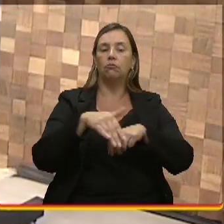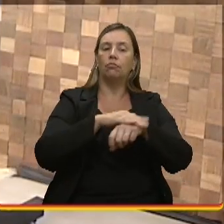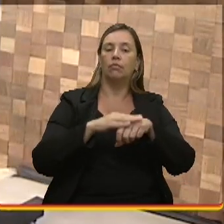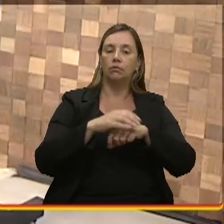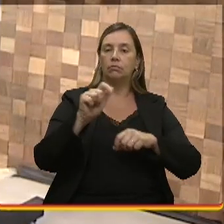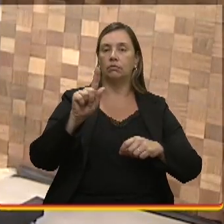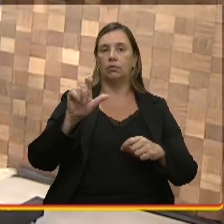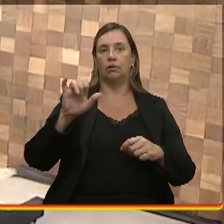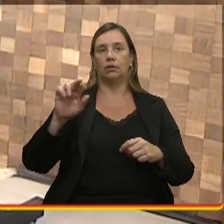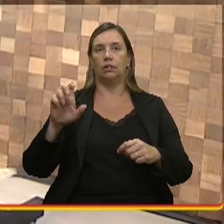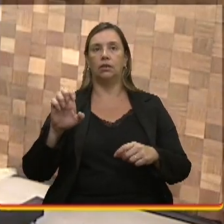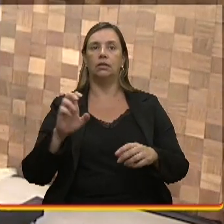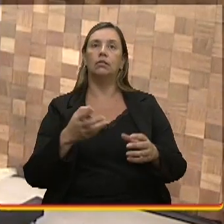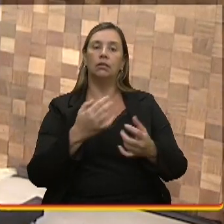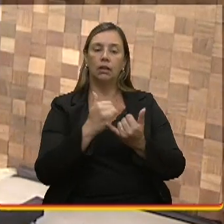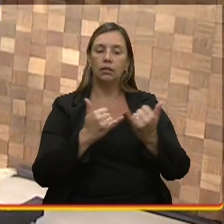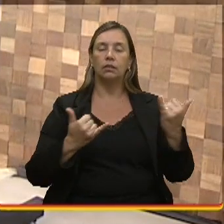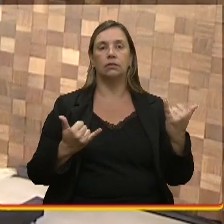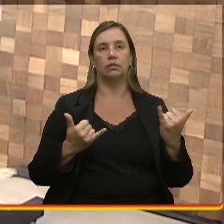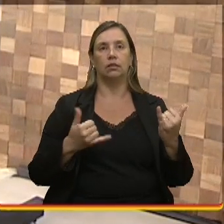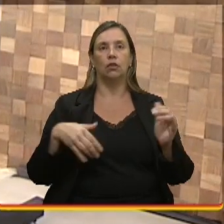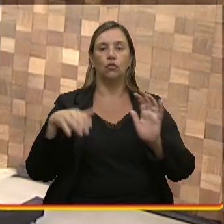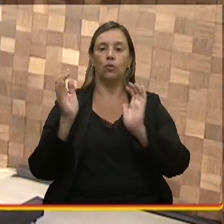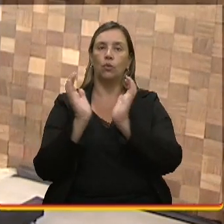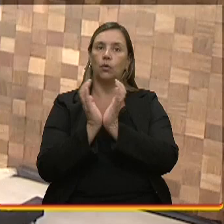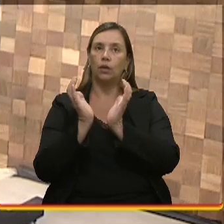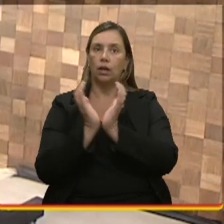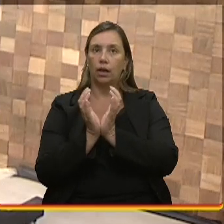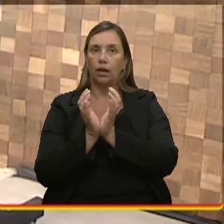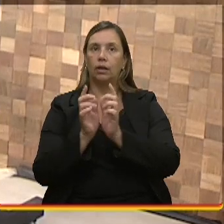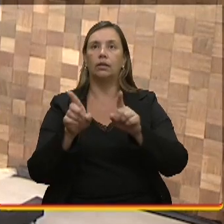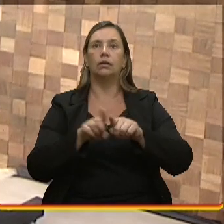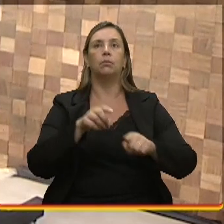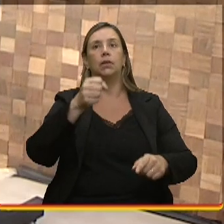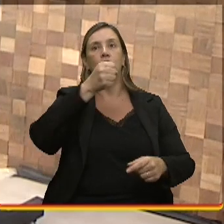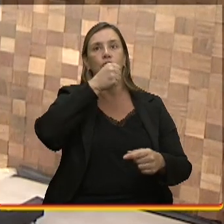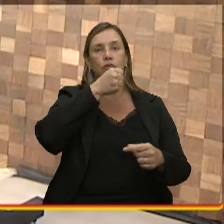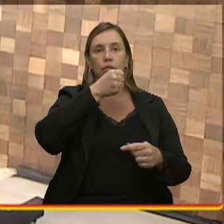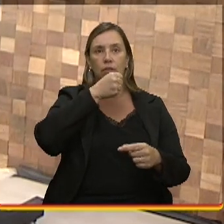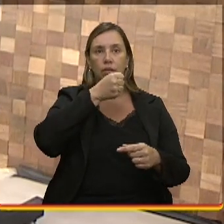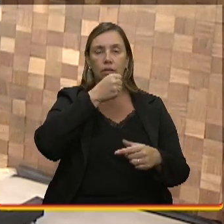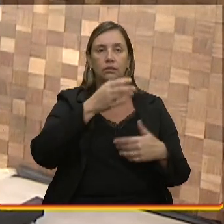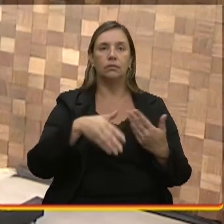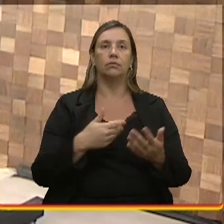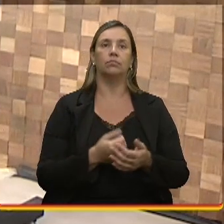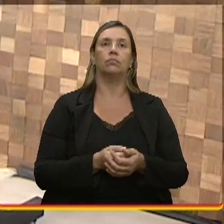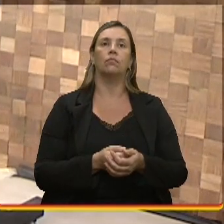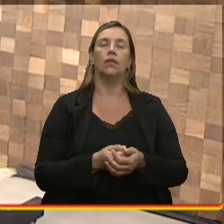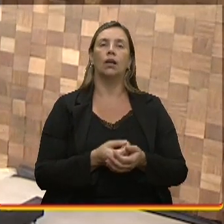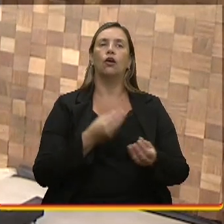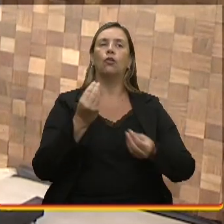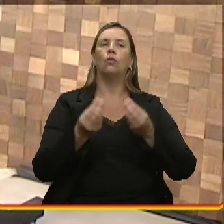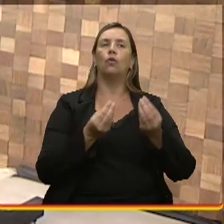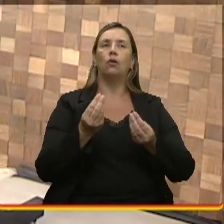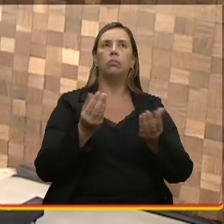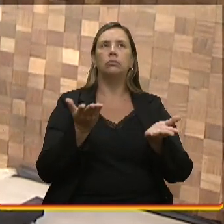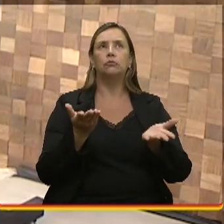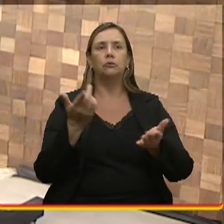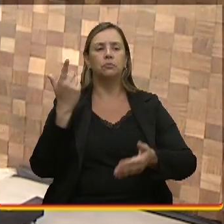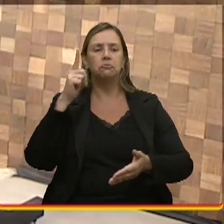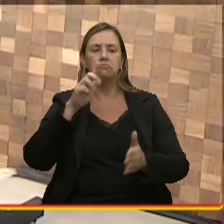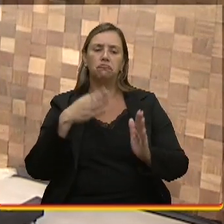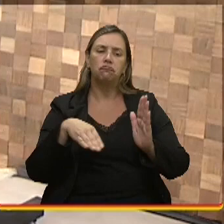que é eletricista. É uma colega, é jornalista também. Então, eu gostaria de saber um pouquinho como você chegou nessa área.